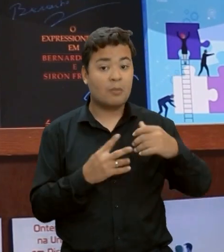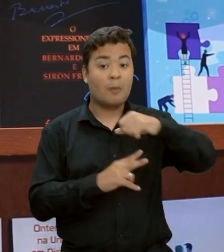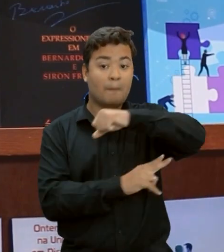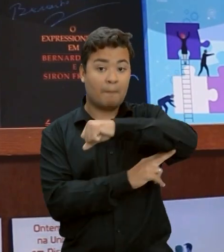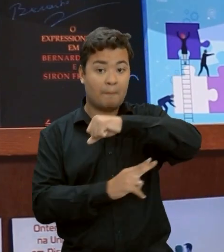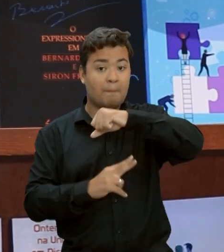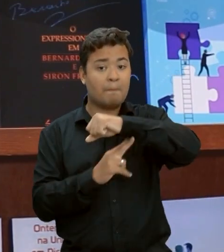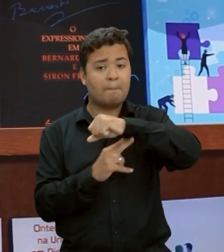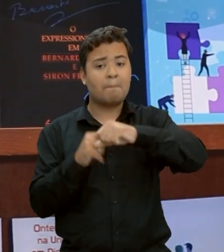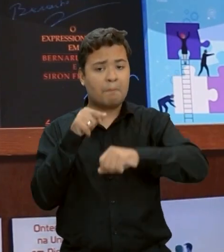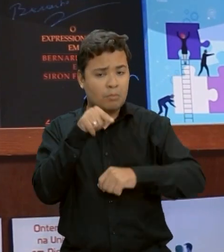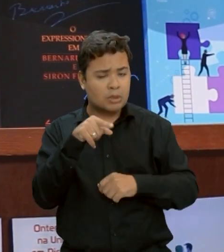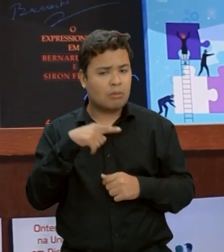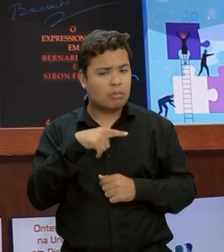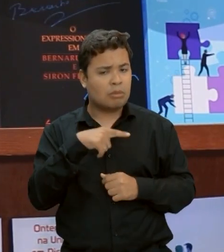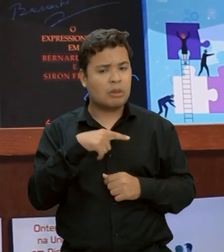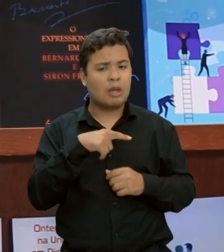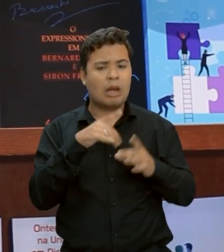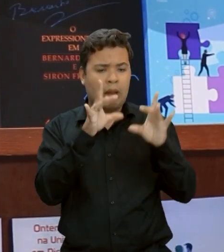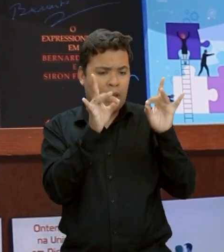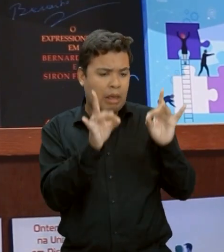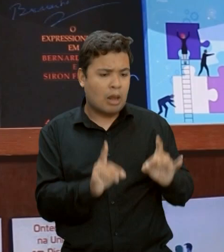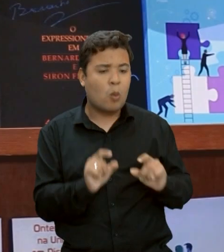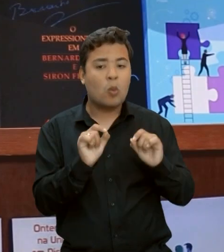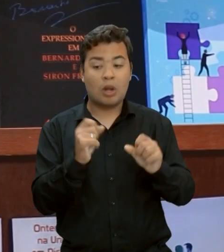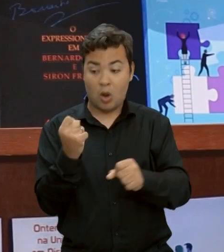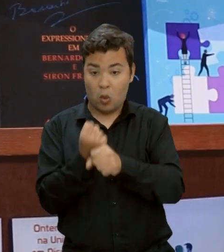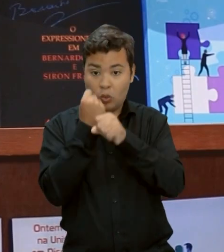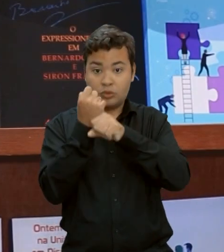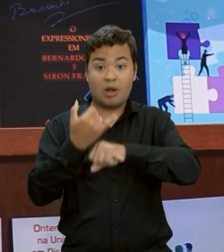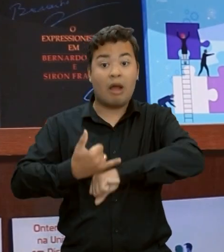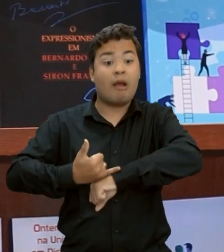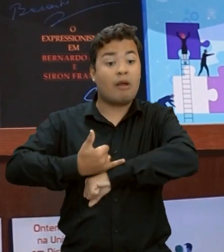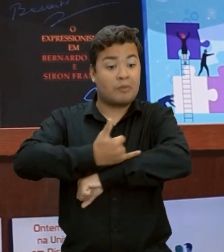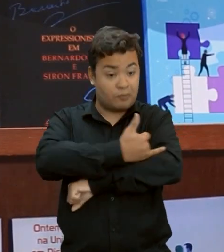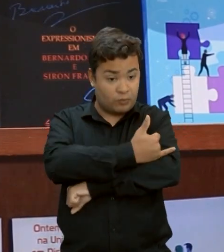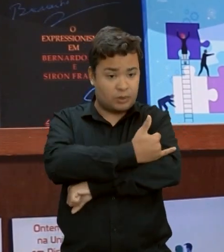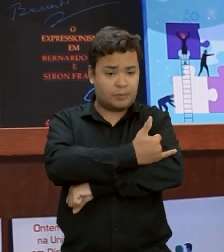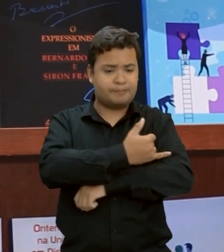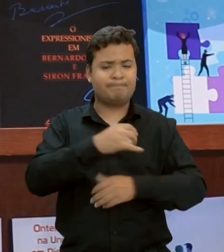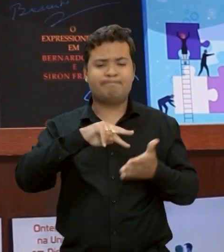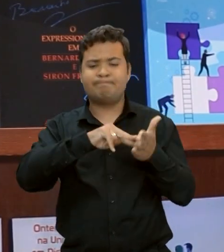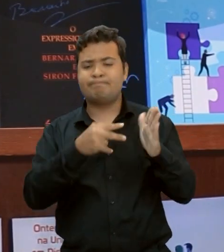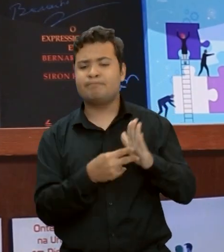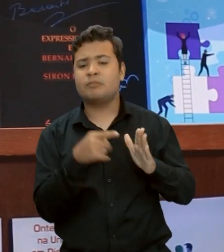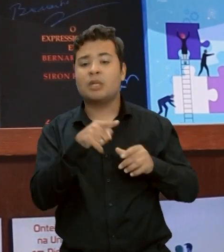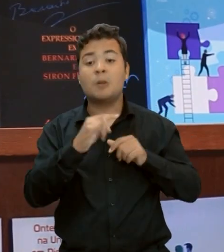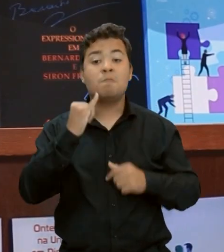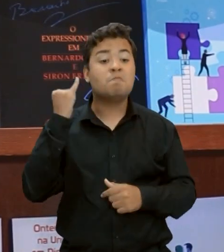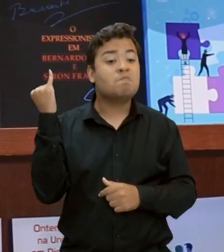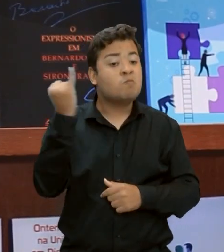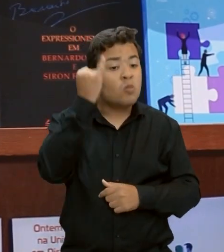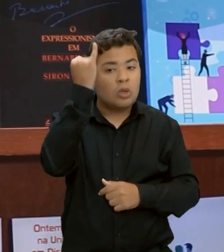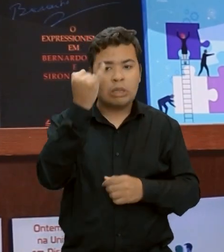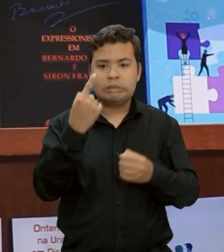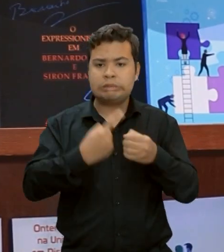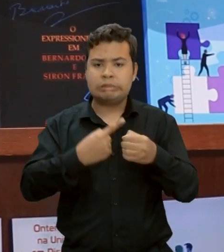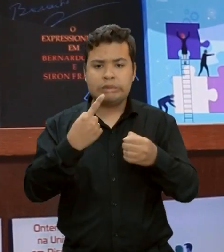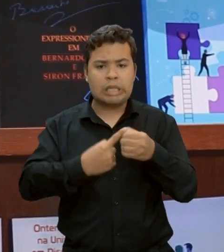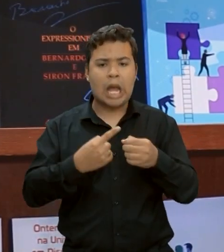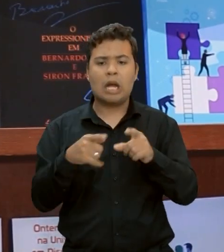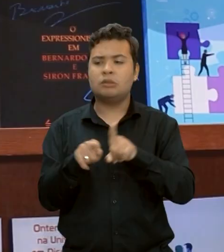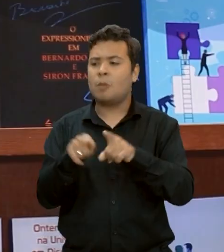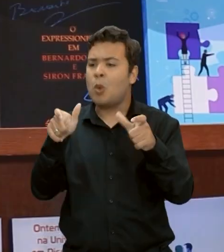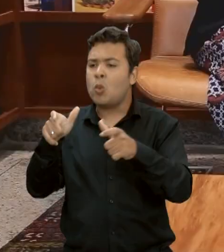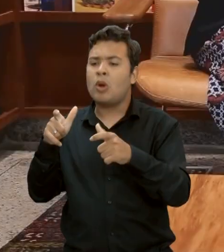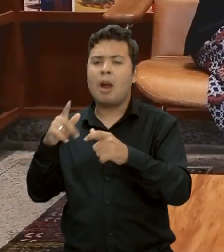inclusive descritas como obras de infraestrutura. O que isso significa? São obras fundamentais para qualquer cidade e qualquer desenvolvimento